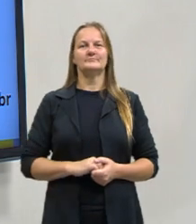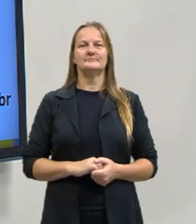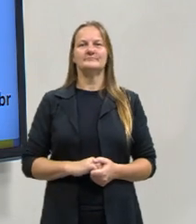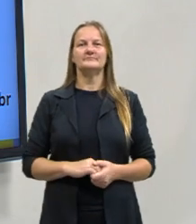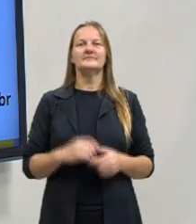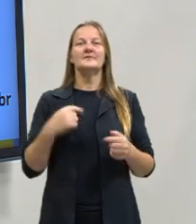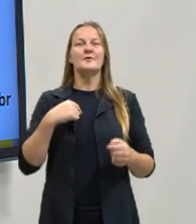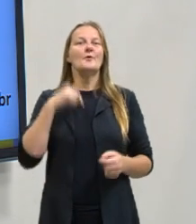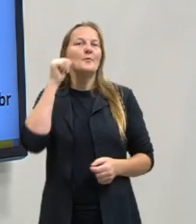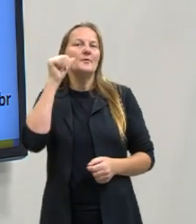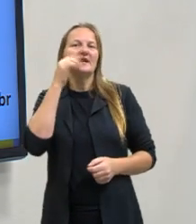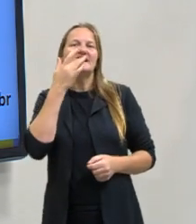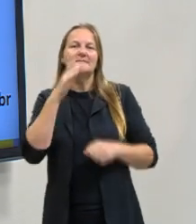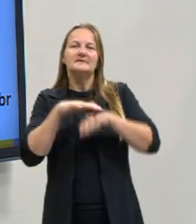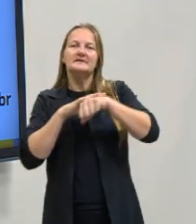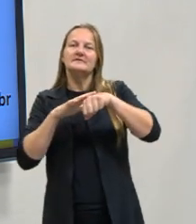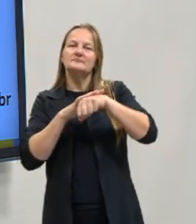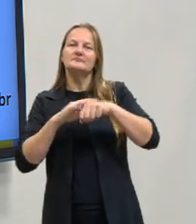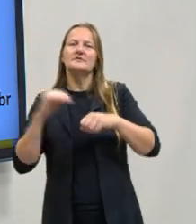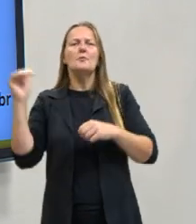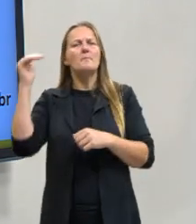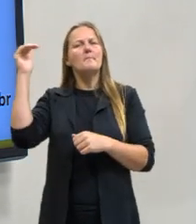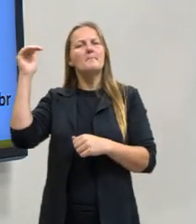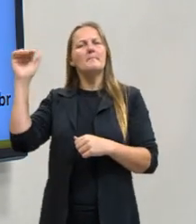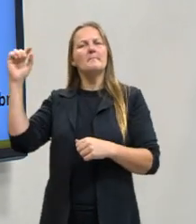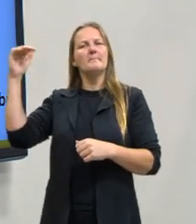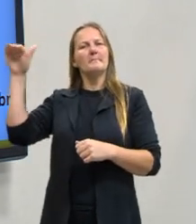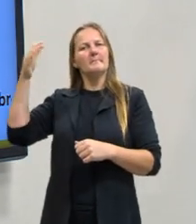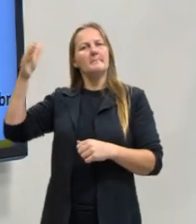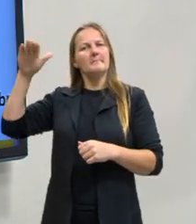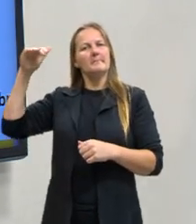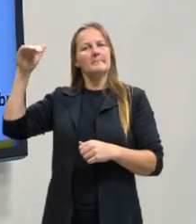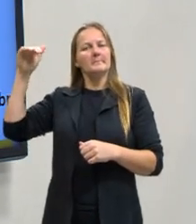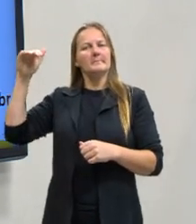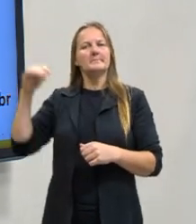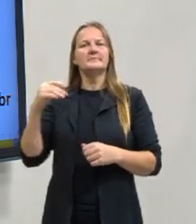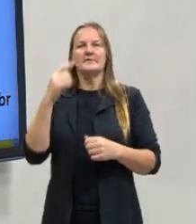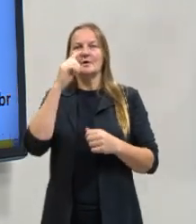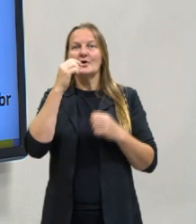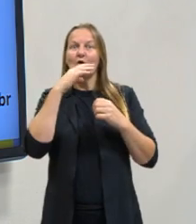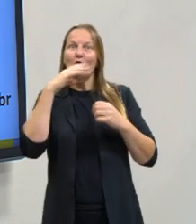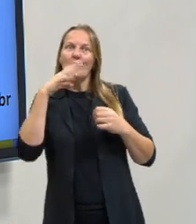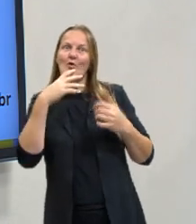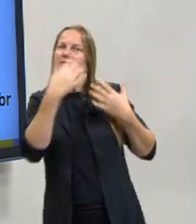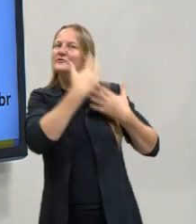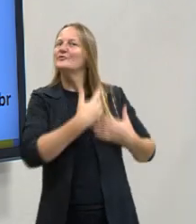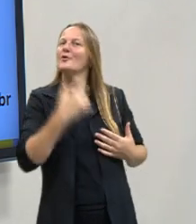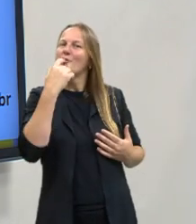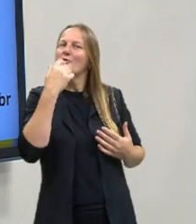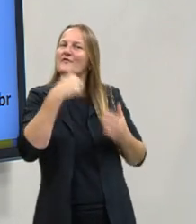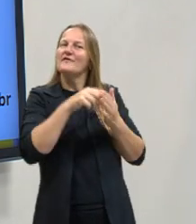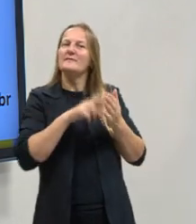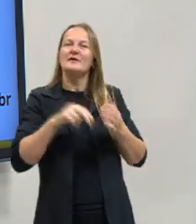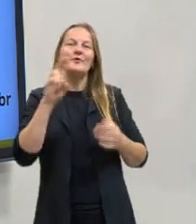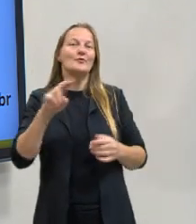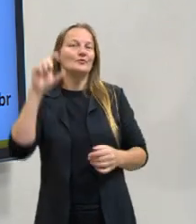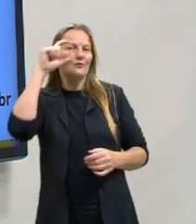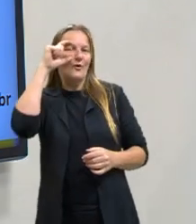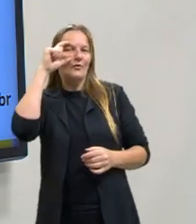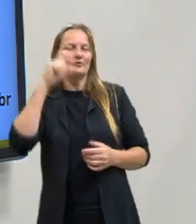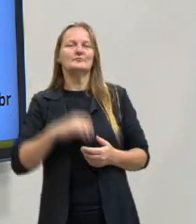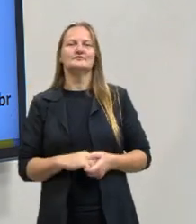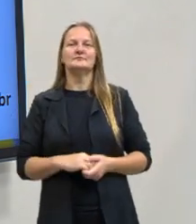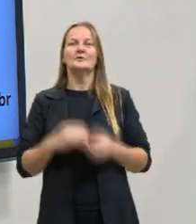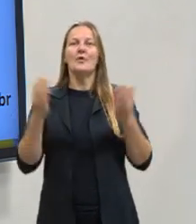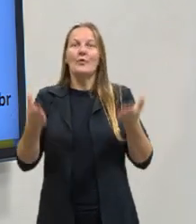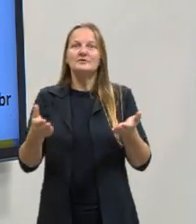Eu sou uma mulher branca, de estatura média, tenho cabelos coloridos, cacheados, pintados de vermelho e uso óculos. Estou hoje